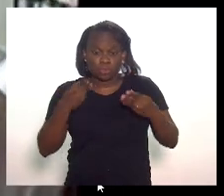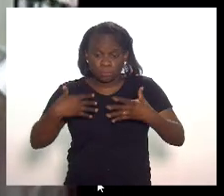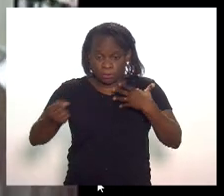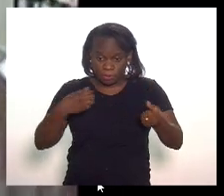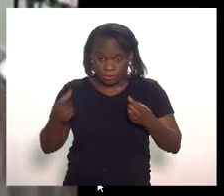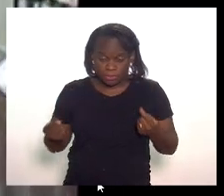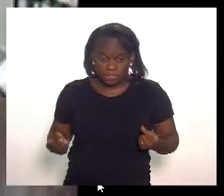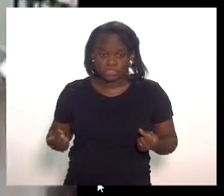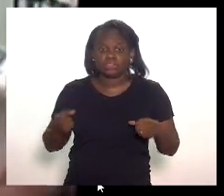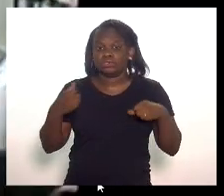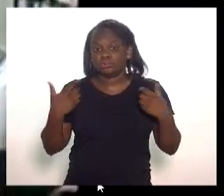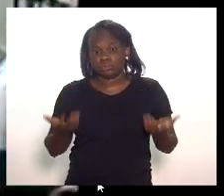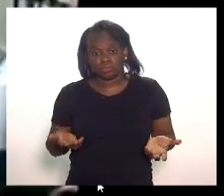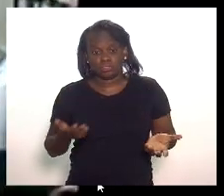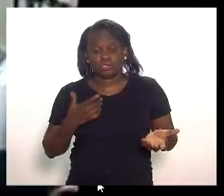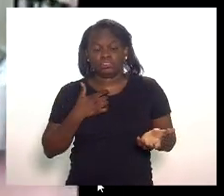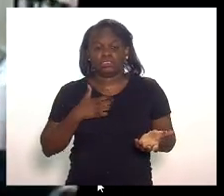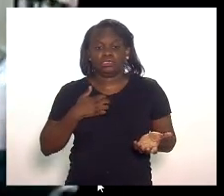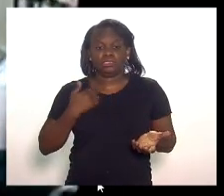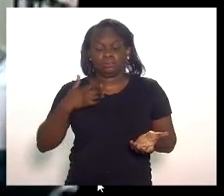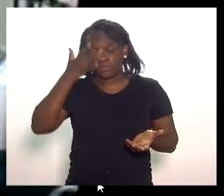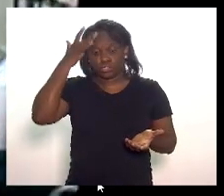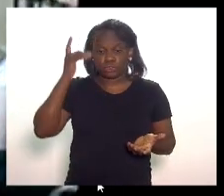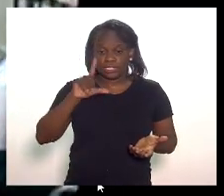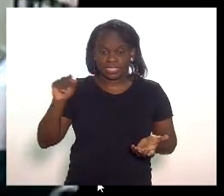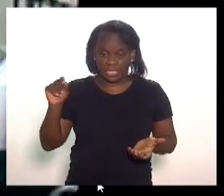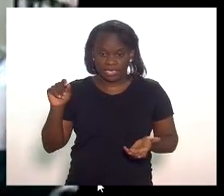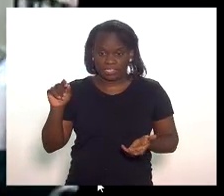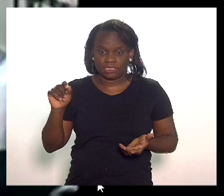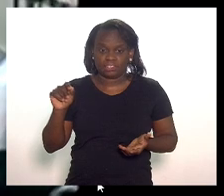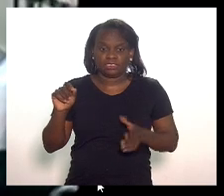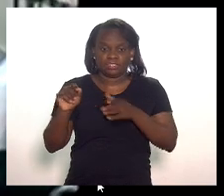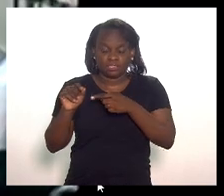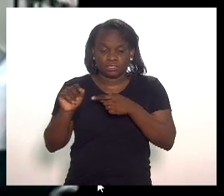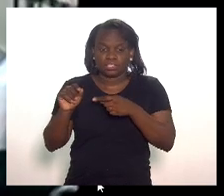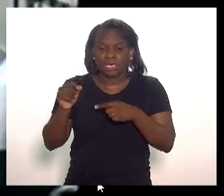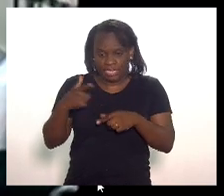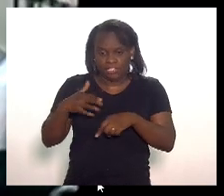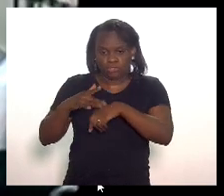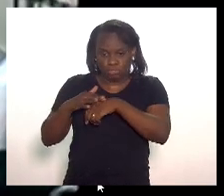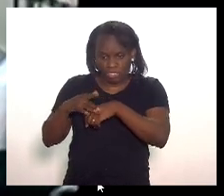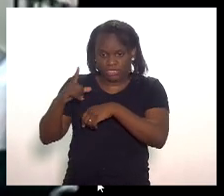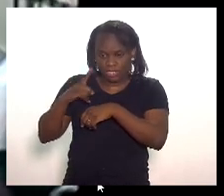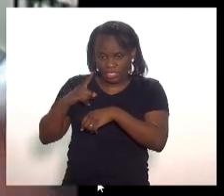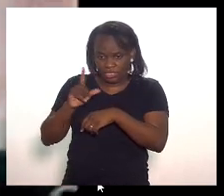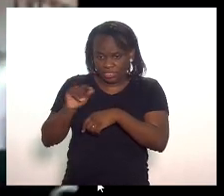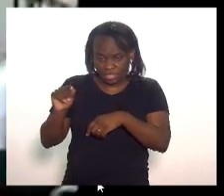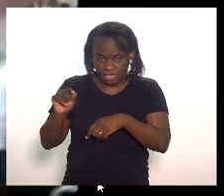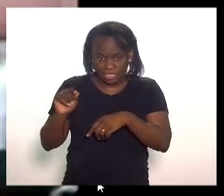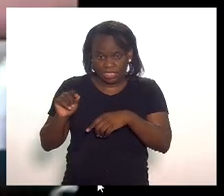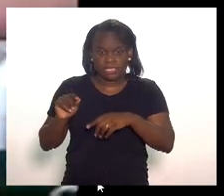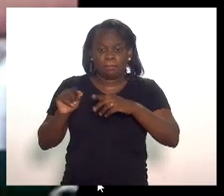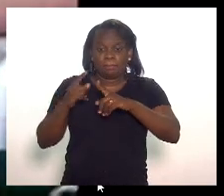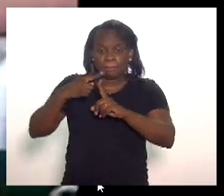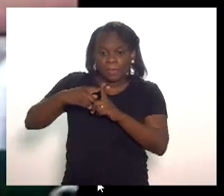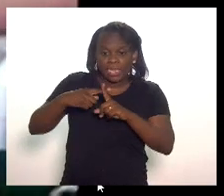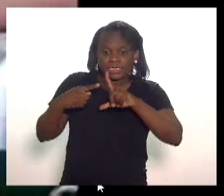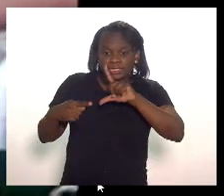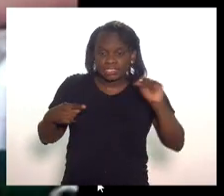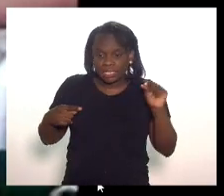ou seja quando a cada 100 pessoas contaminadas na sociedade mais de 100